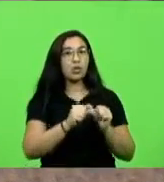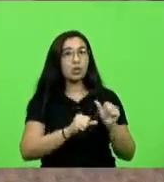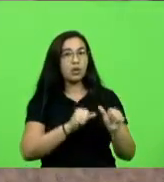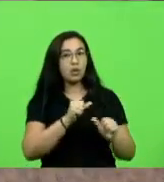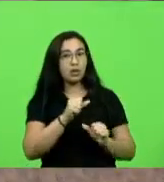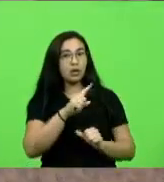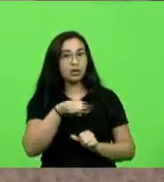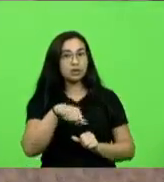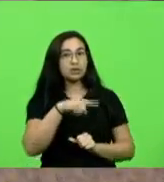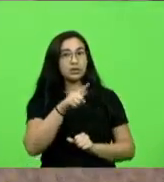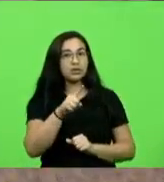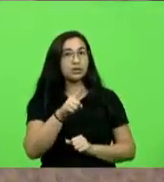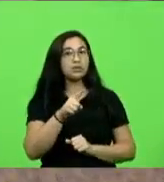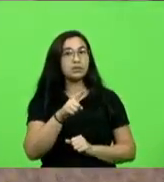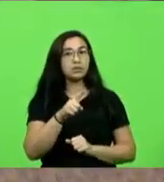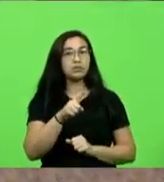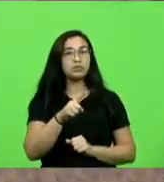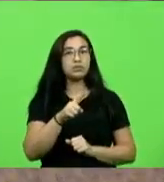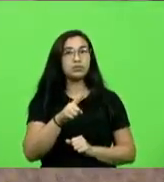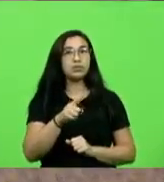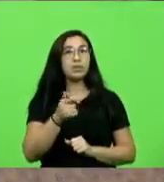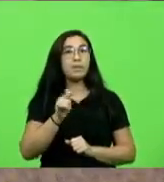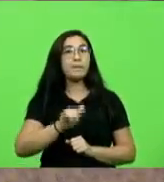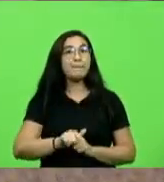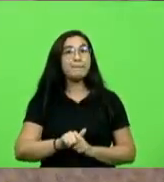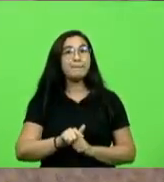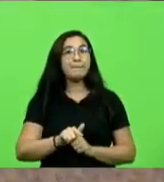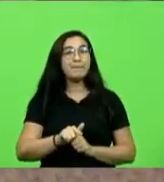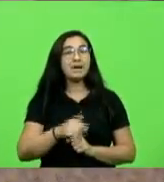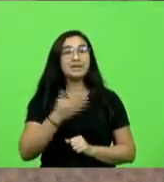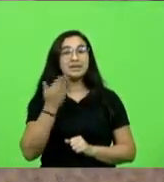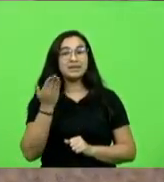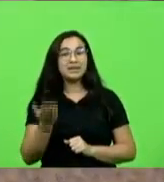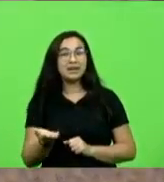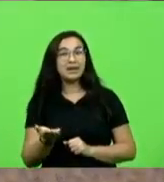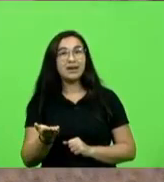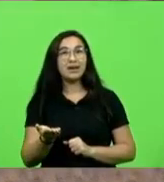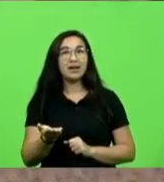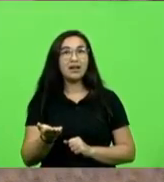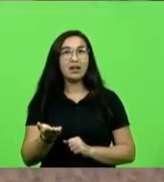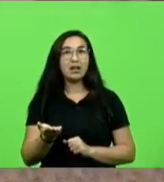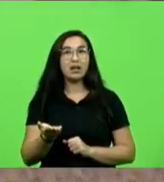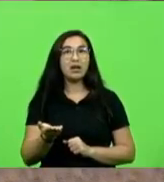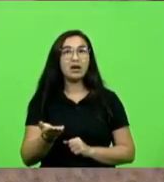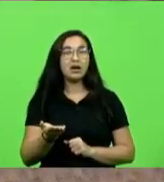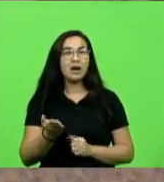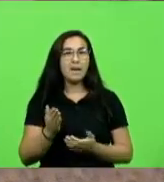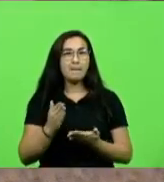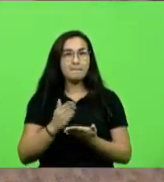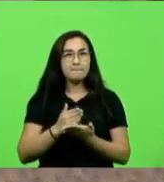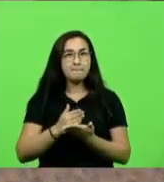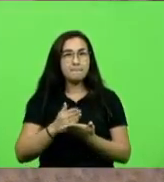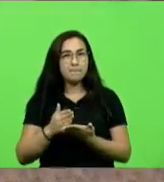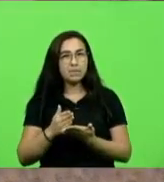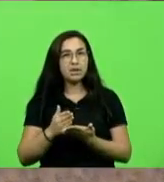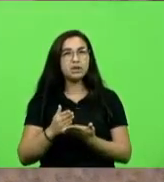preventiva, mas não acatou a parte da deliberação